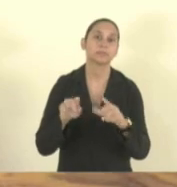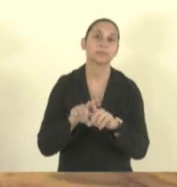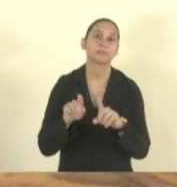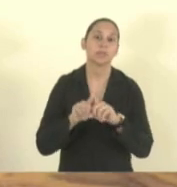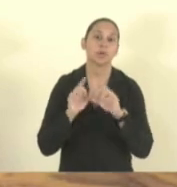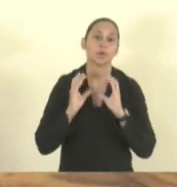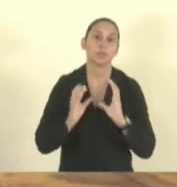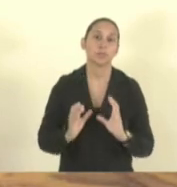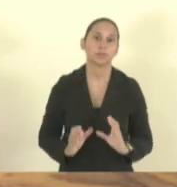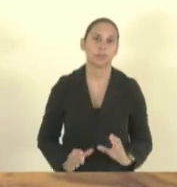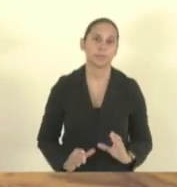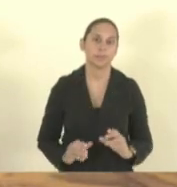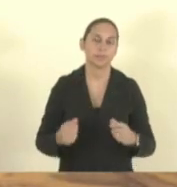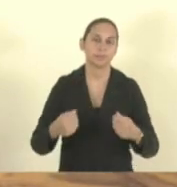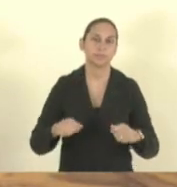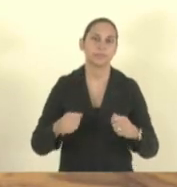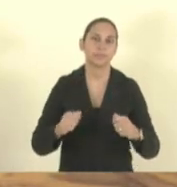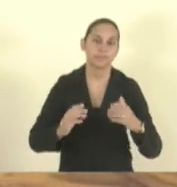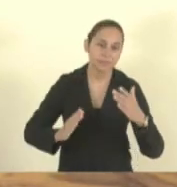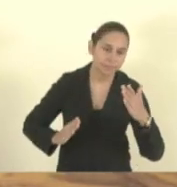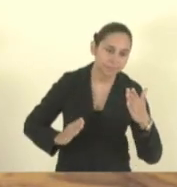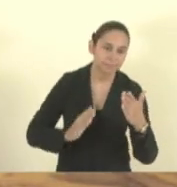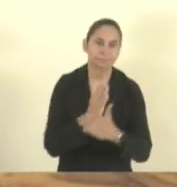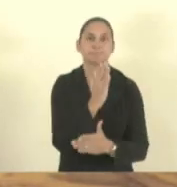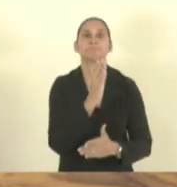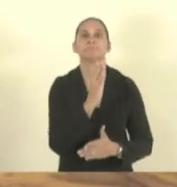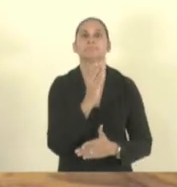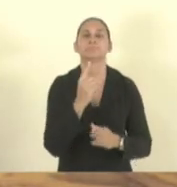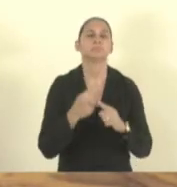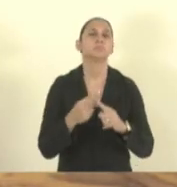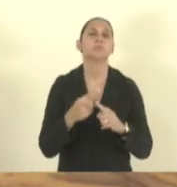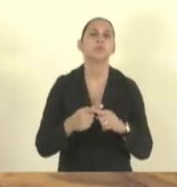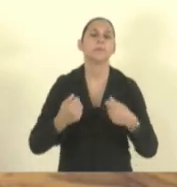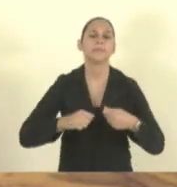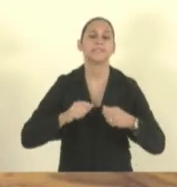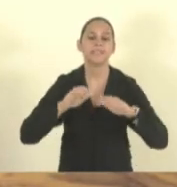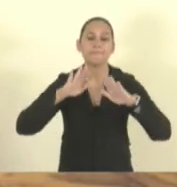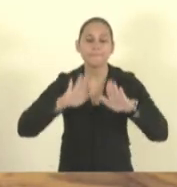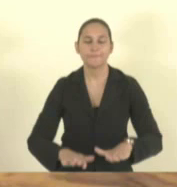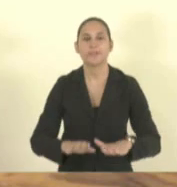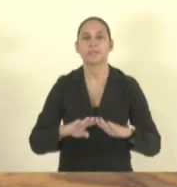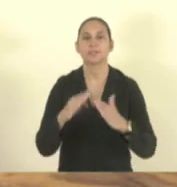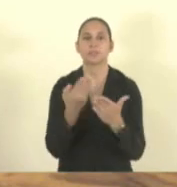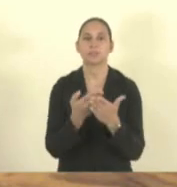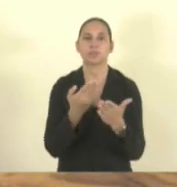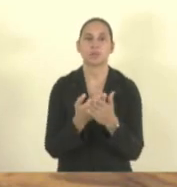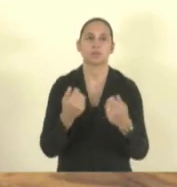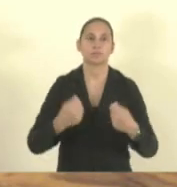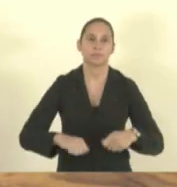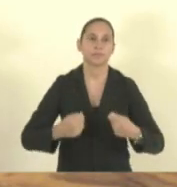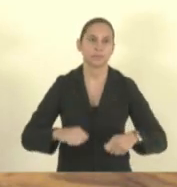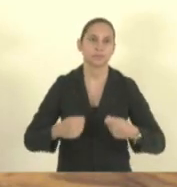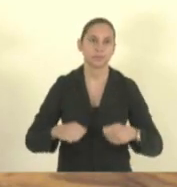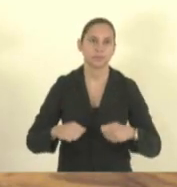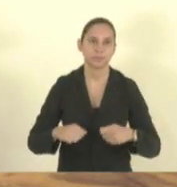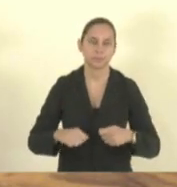impeçam essa criança de permanecer na escola. só que sabe o que acontece aqui hoje?